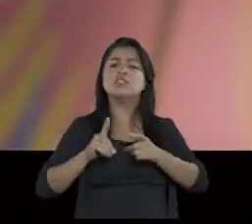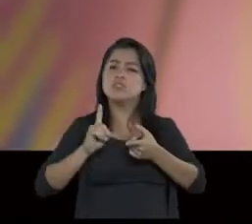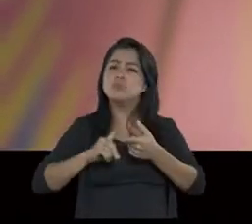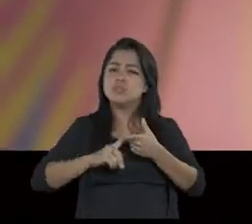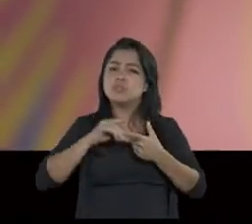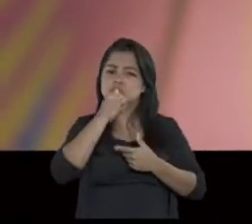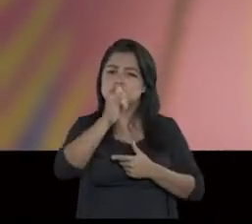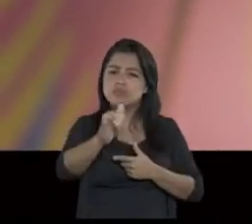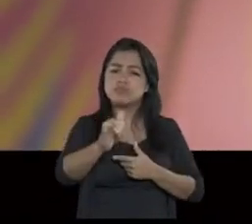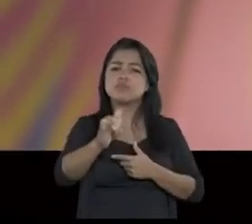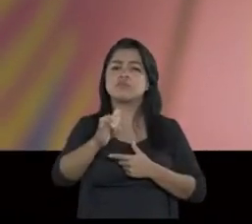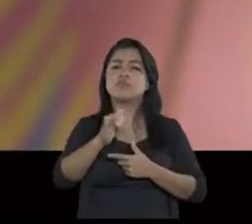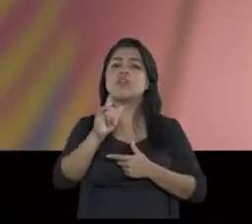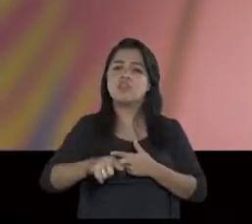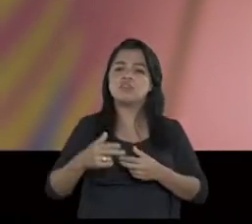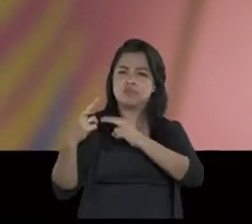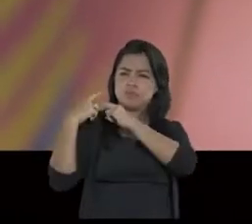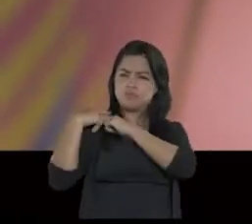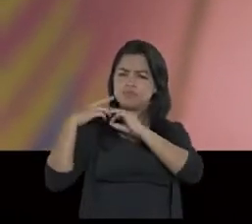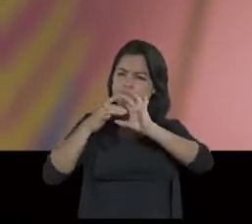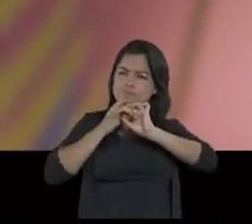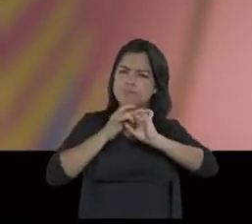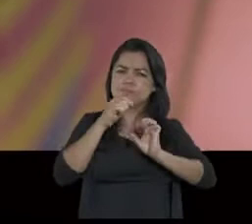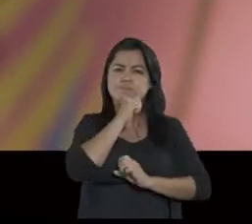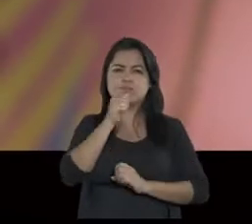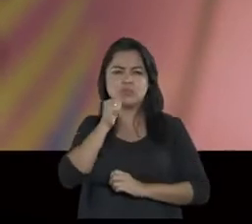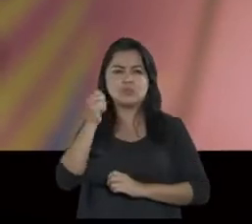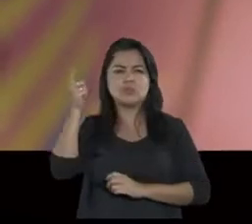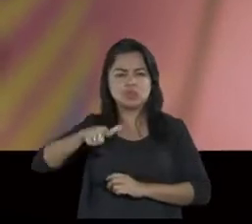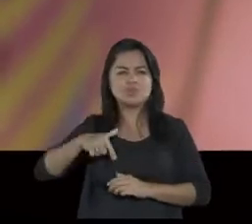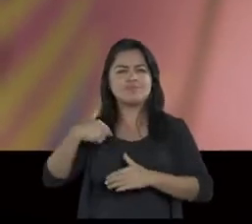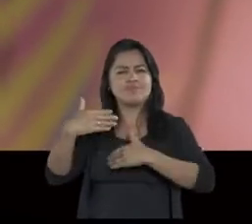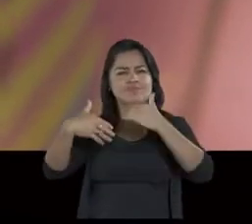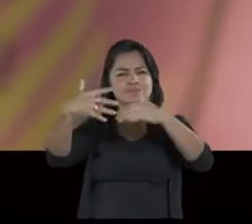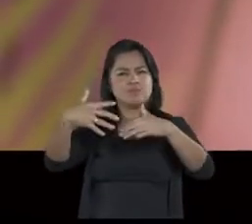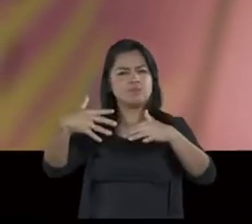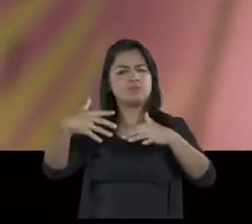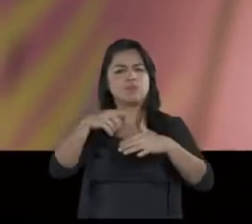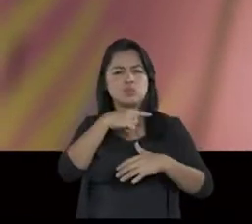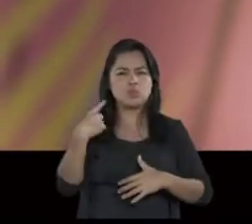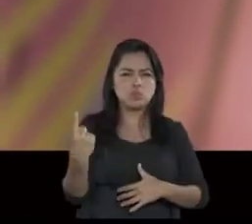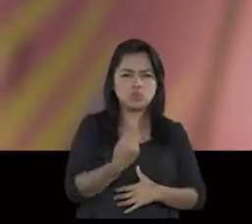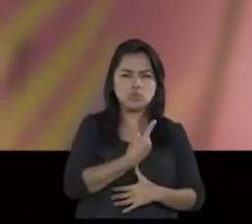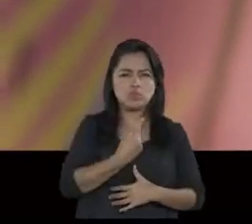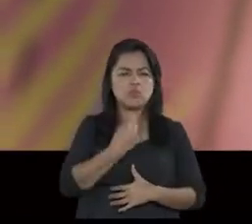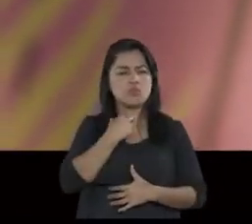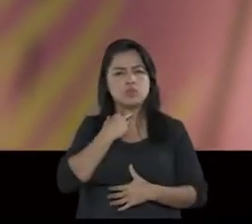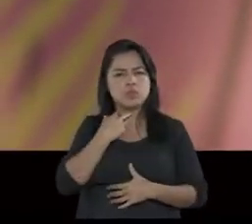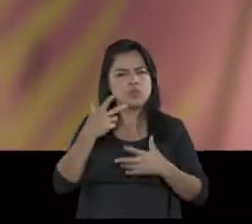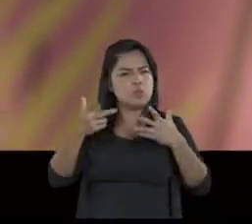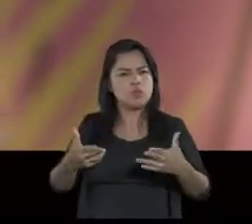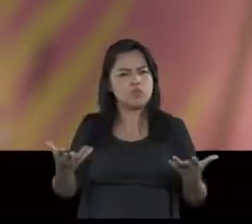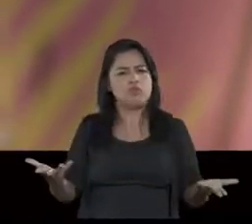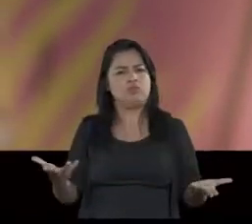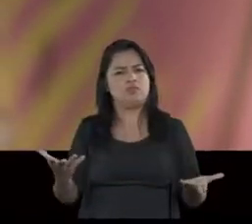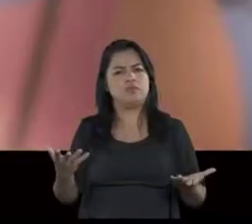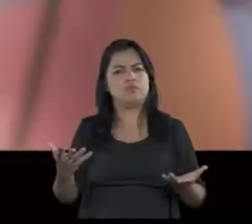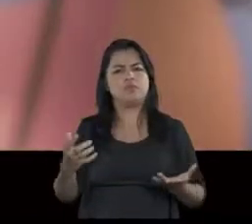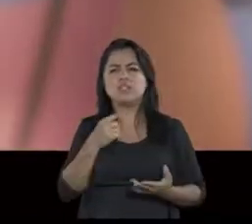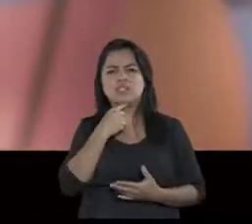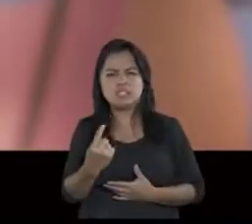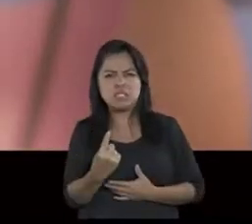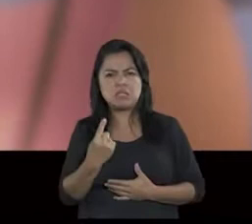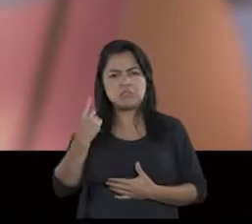além da energia elétrica. É com responsabilidade e união que Macapá vai se desenvolver e nós nunca mais passaremos por isso.